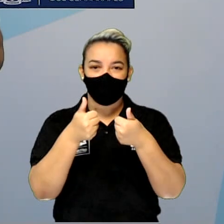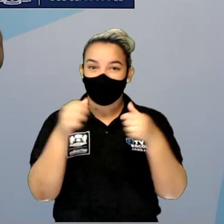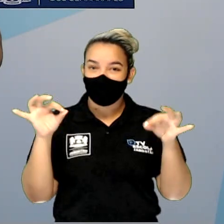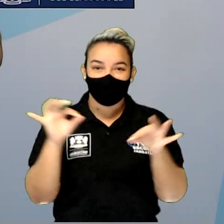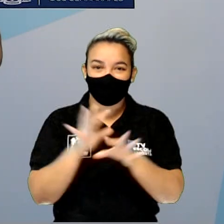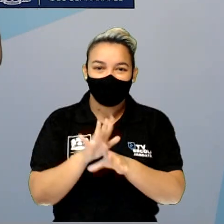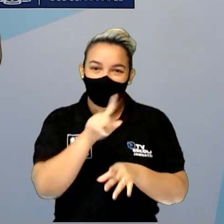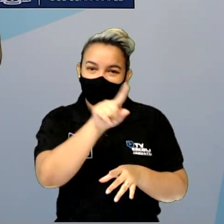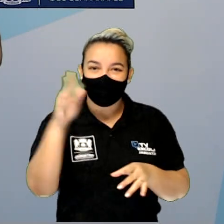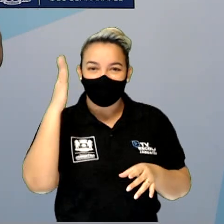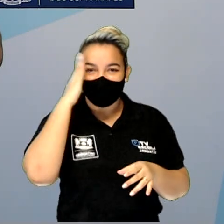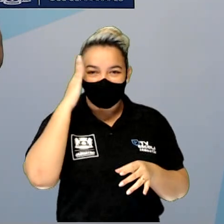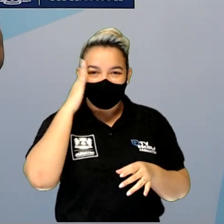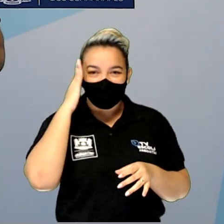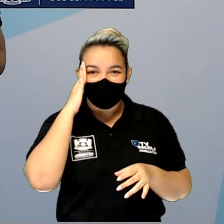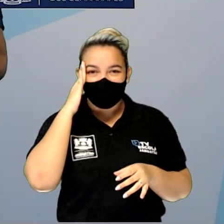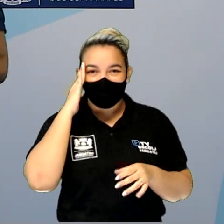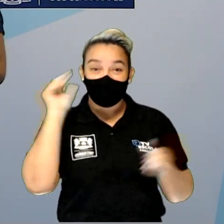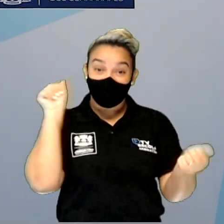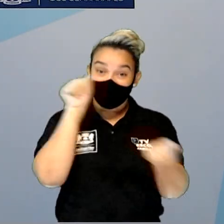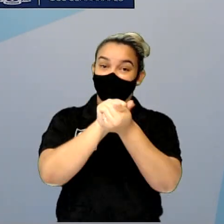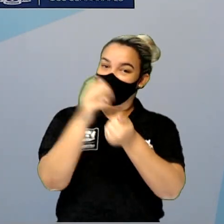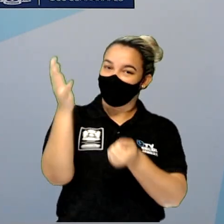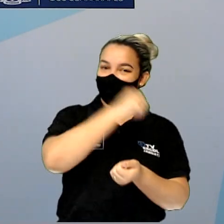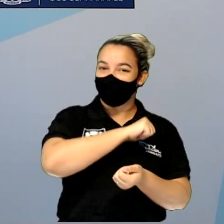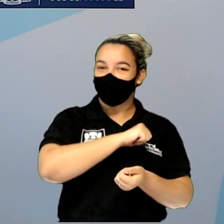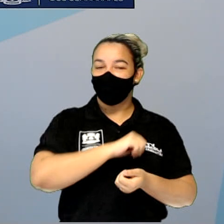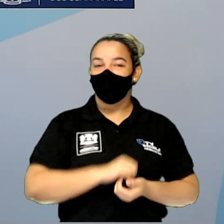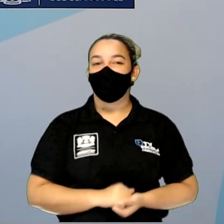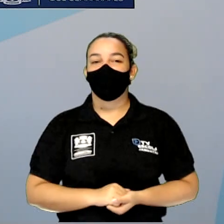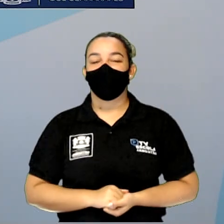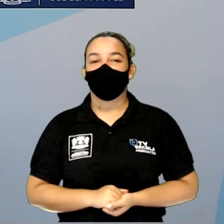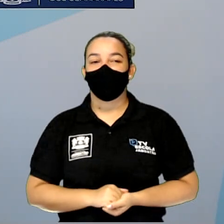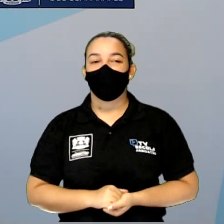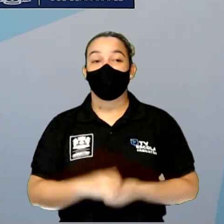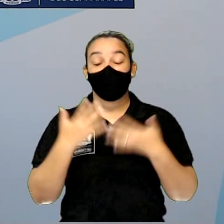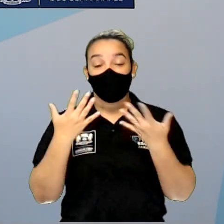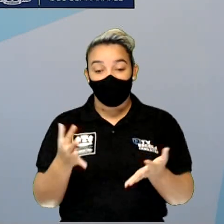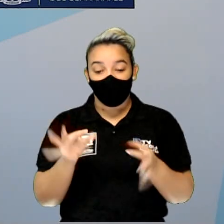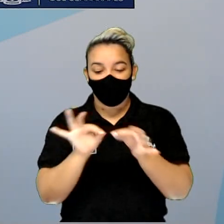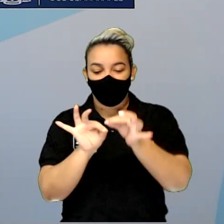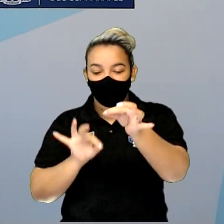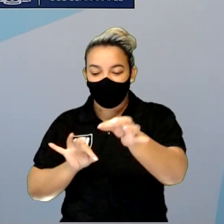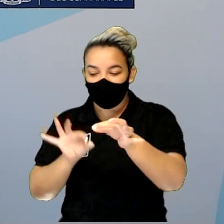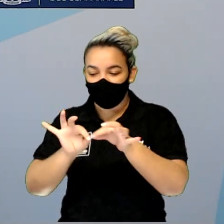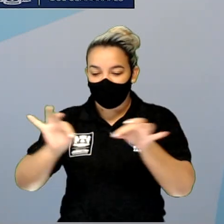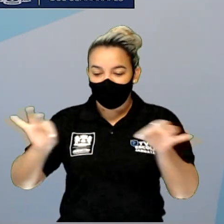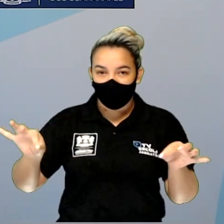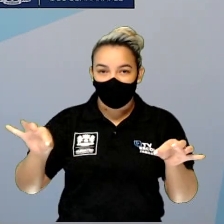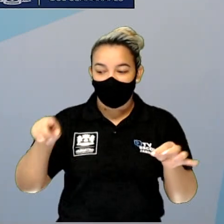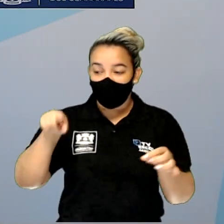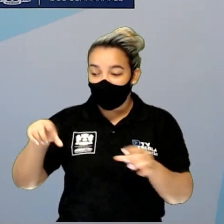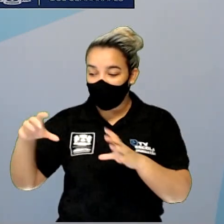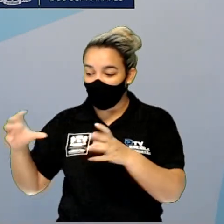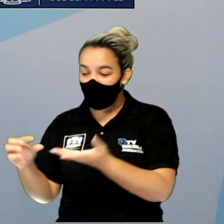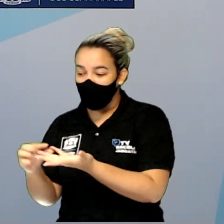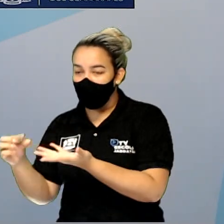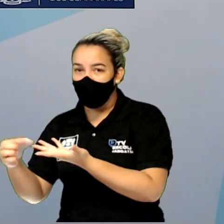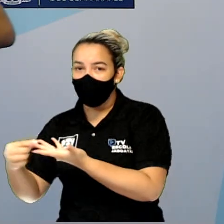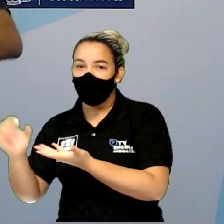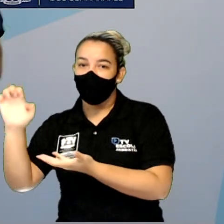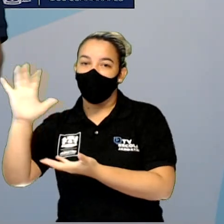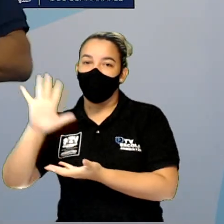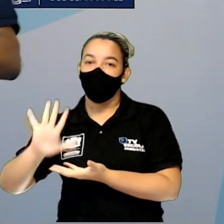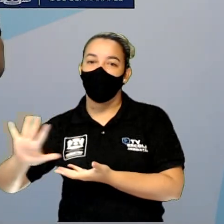Então, para eu entender isso aí, estamos juntos. Vamos lá. Então, essa divisão aqui, a gente percebe o continente europeu. Ah, Dário, mas